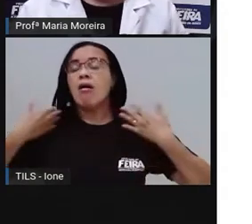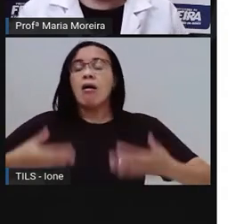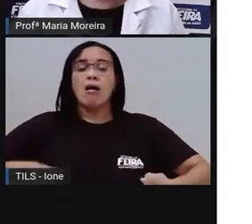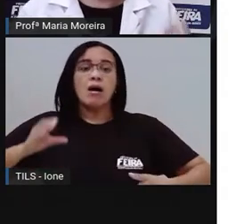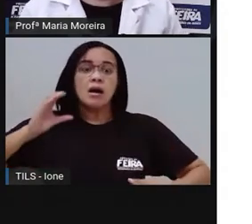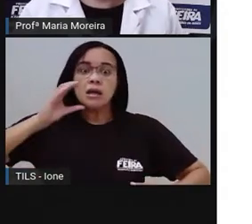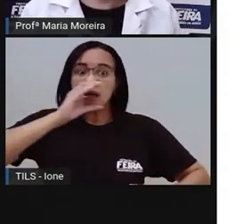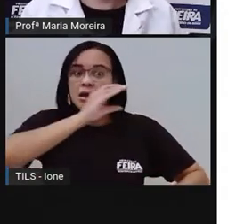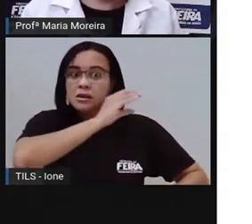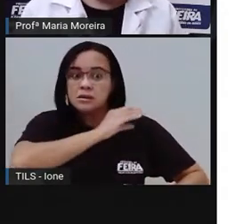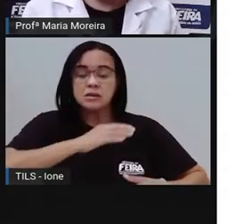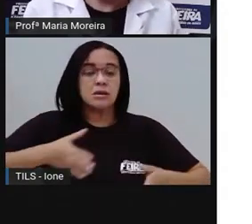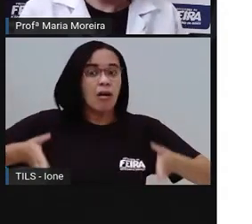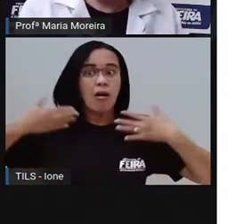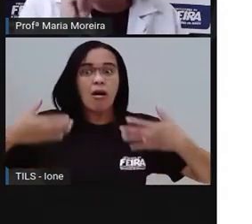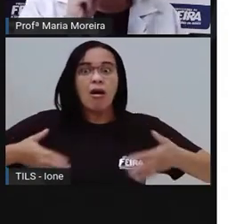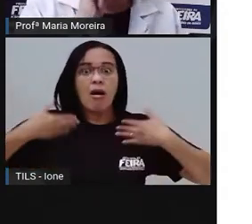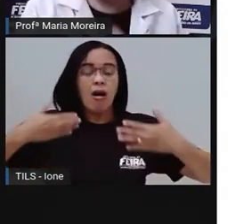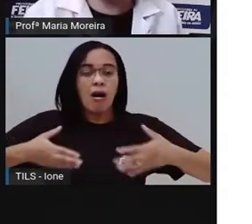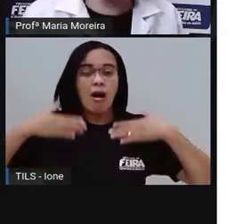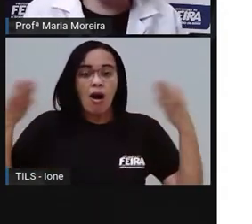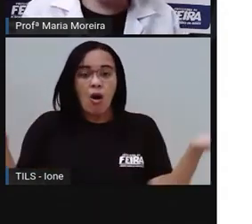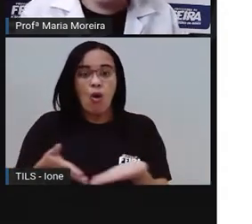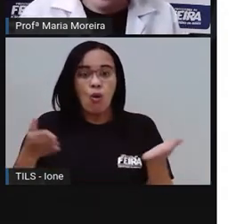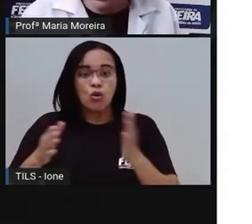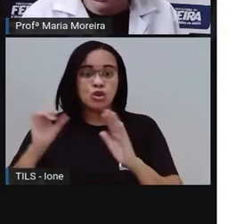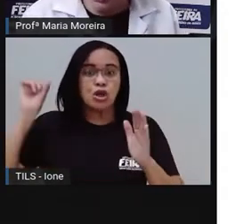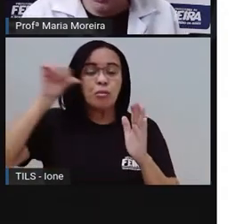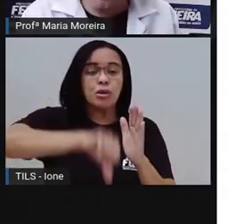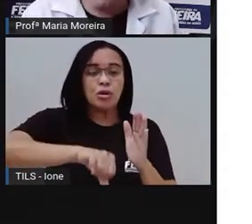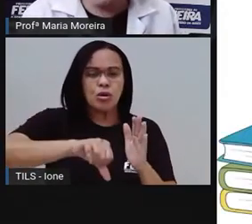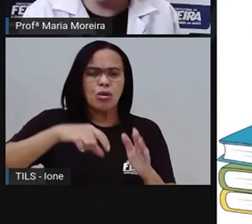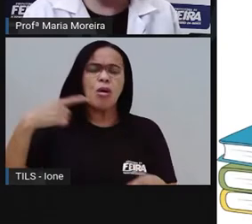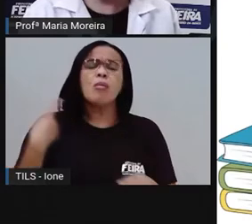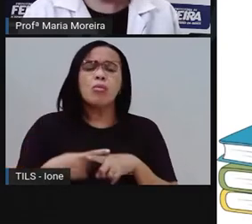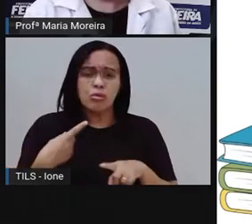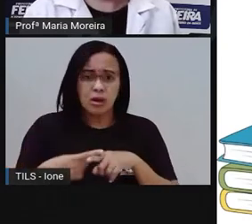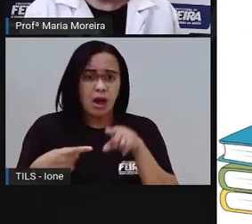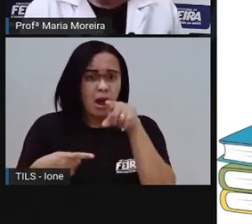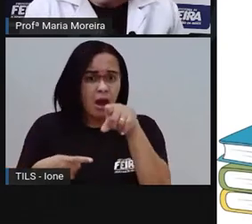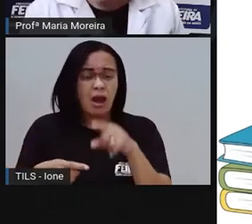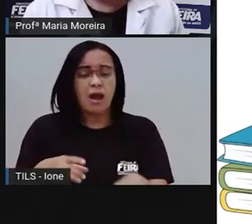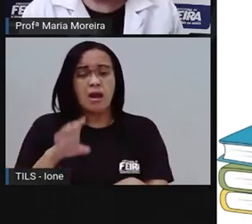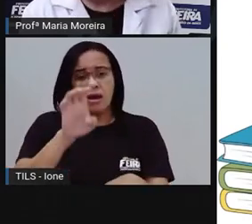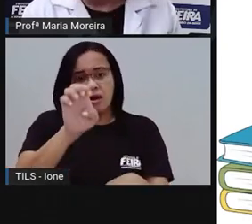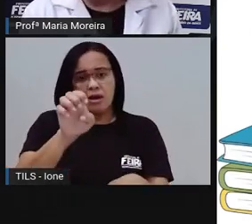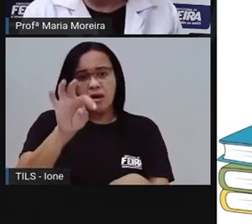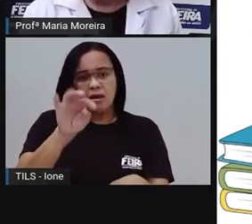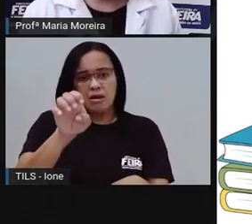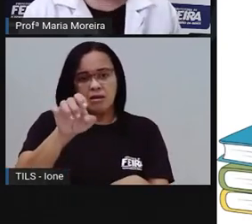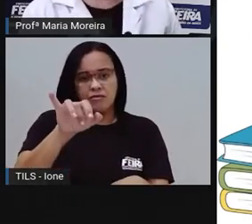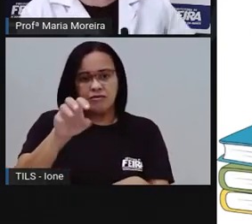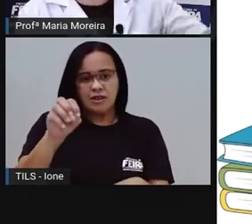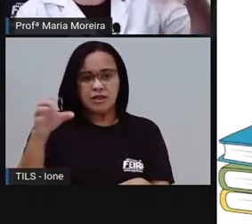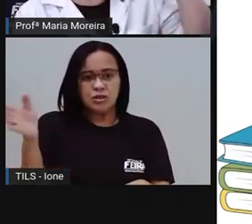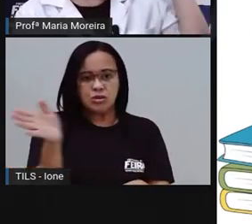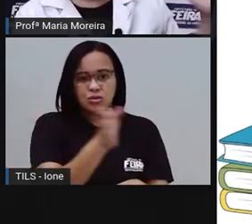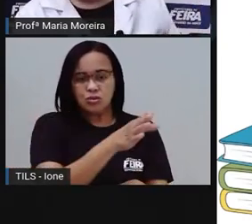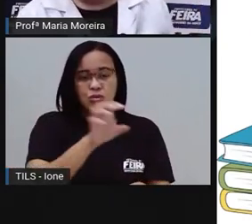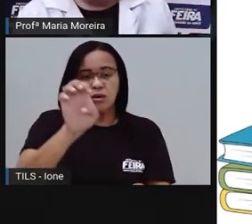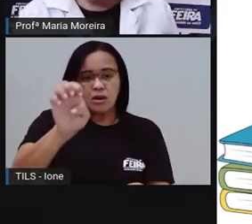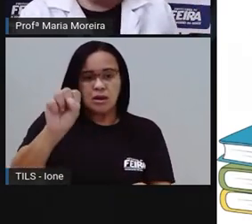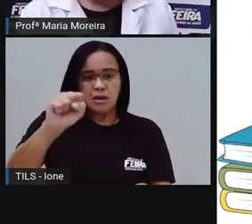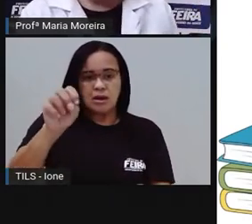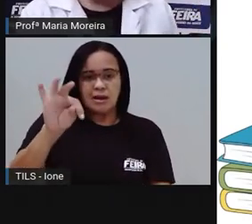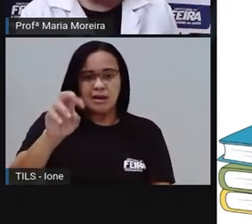que um dia é mais quente que o outro. Pois é, o nome disso é efeito estufa. E agora, né, que a gente já falou aí